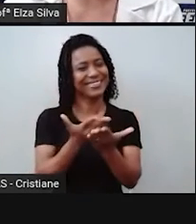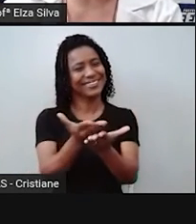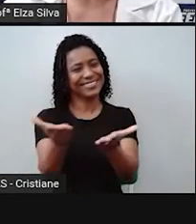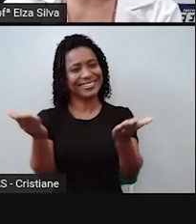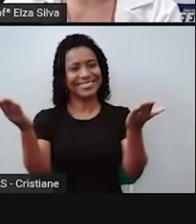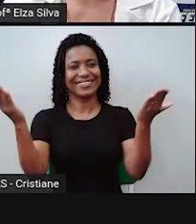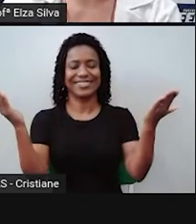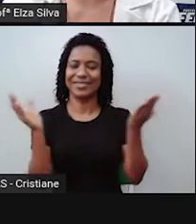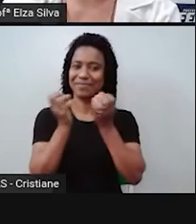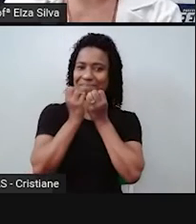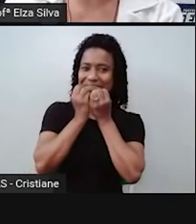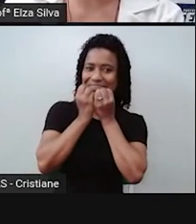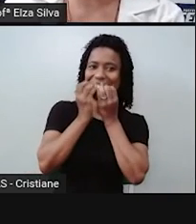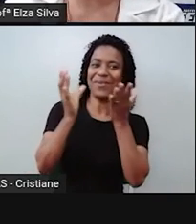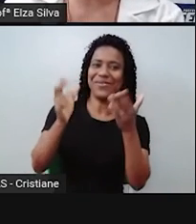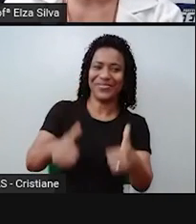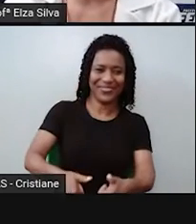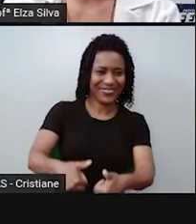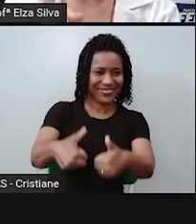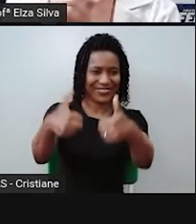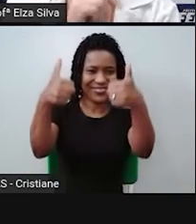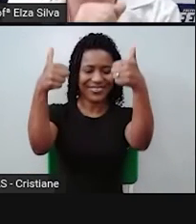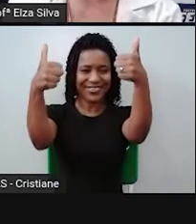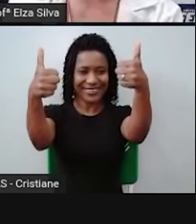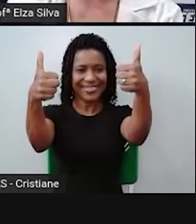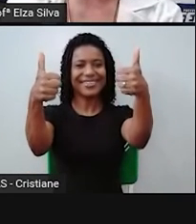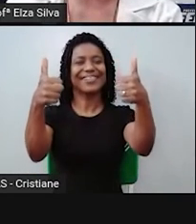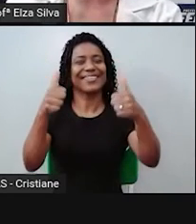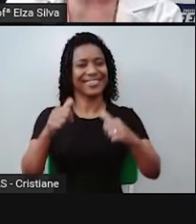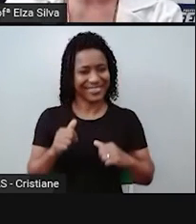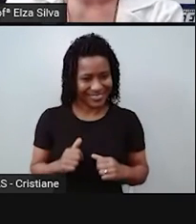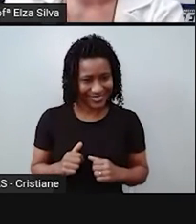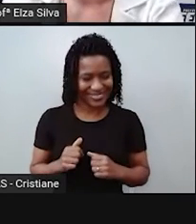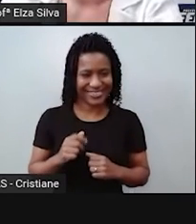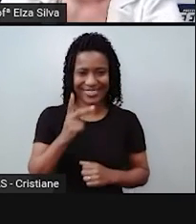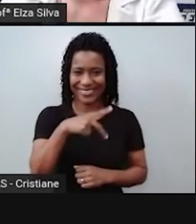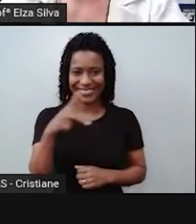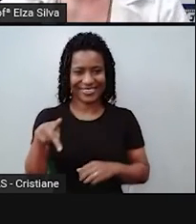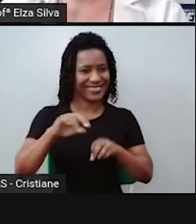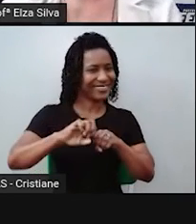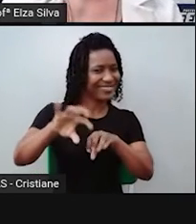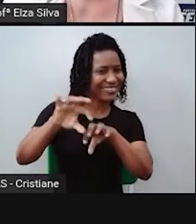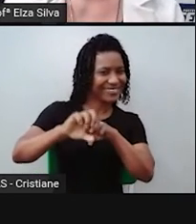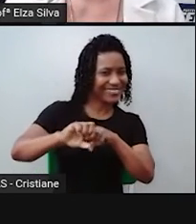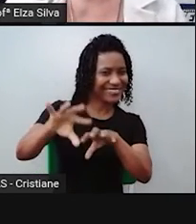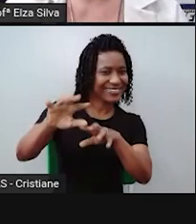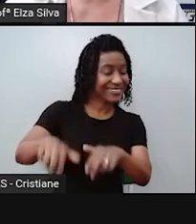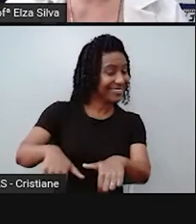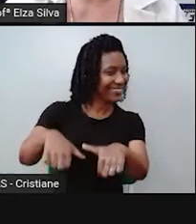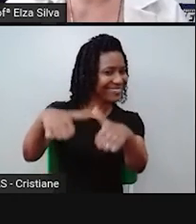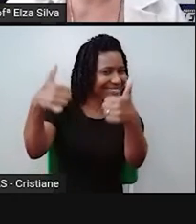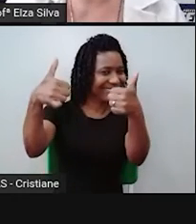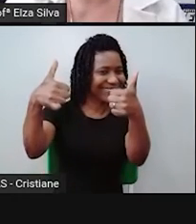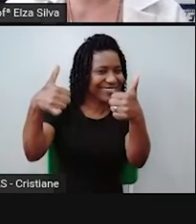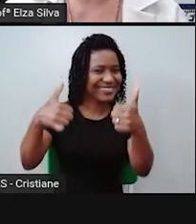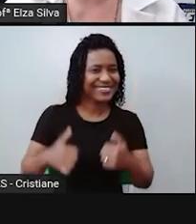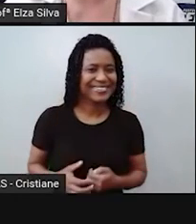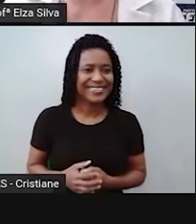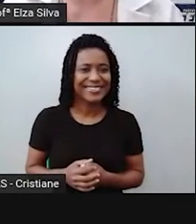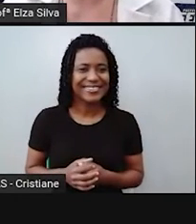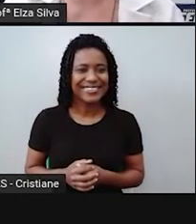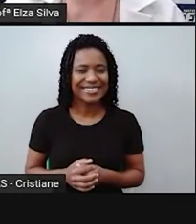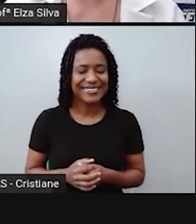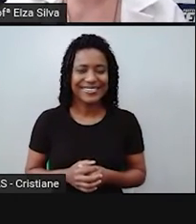vocês são os melhores estudantes que a Proelza tem. Let's go, just a moment, please, só um